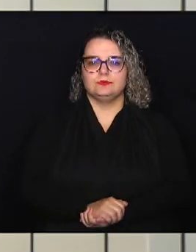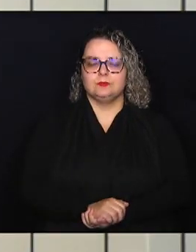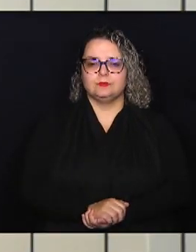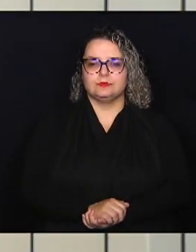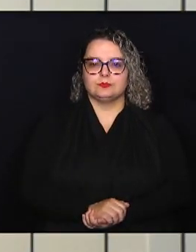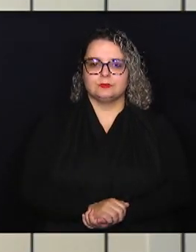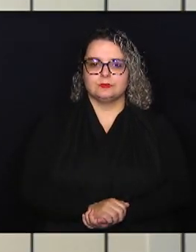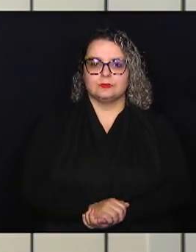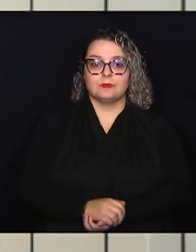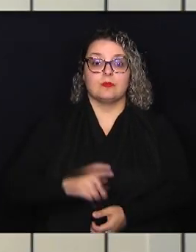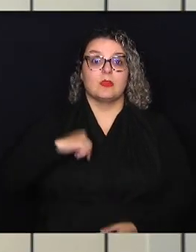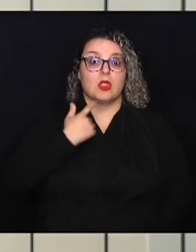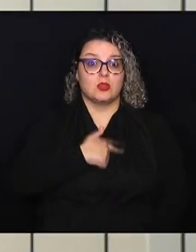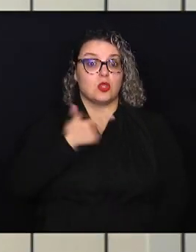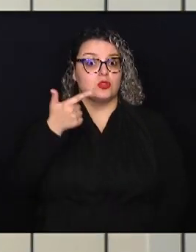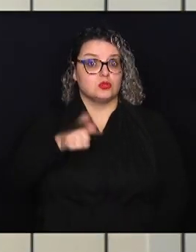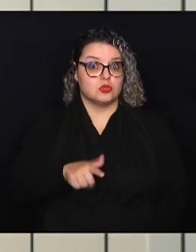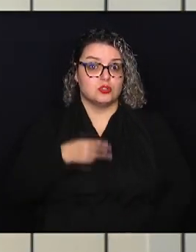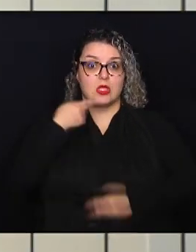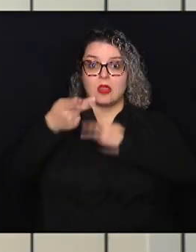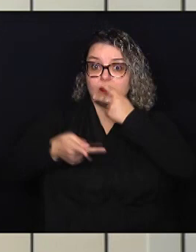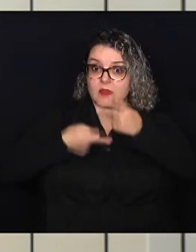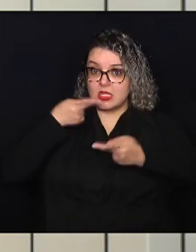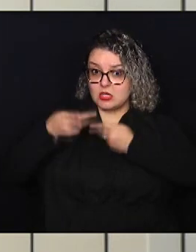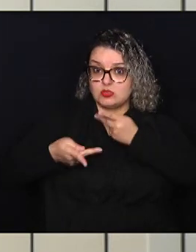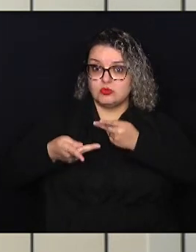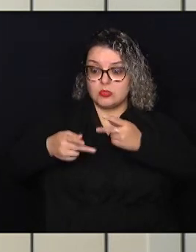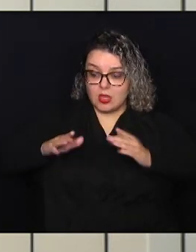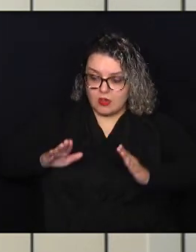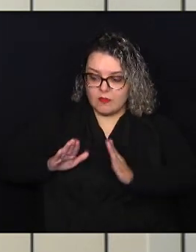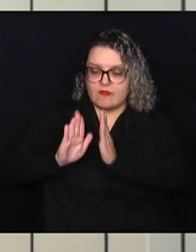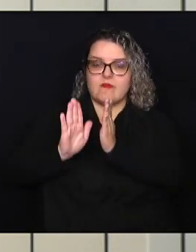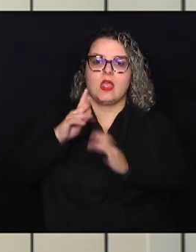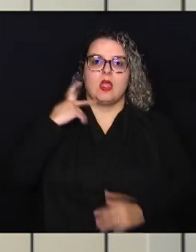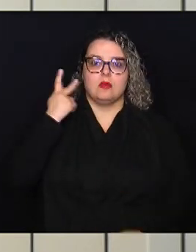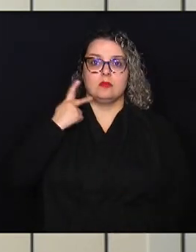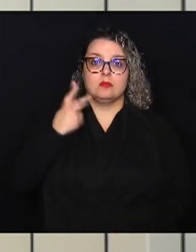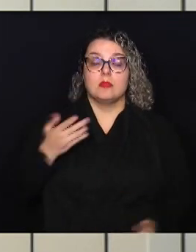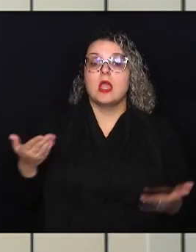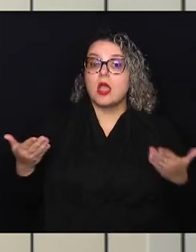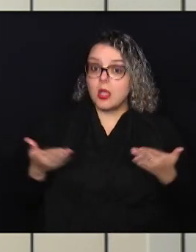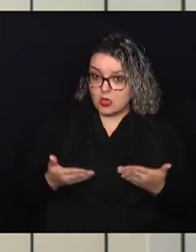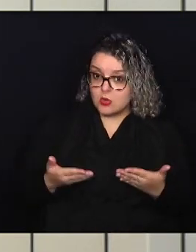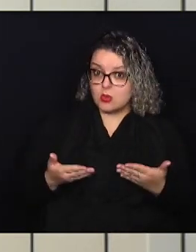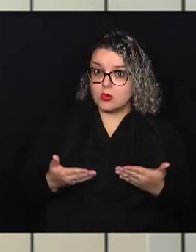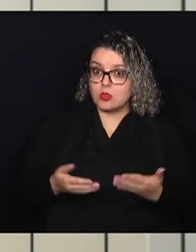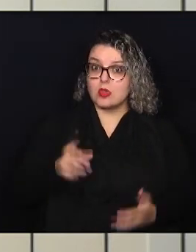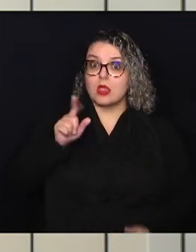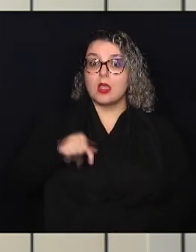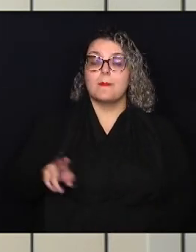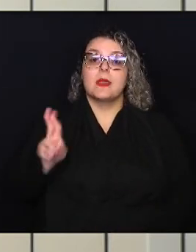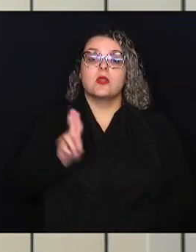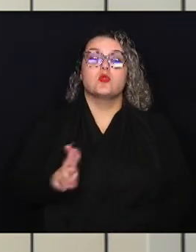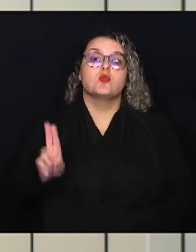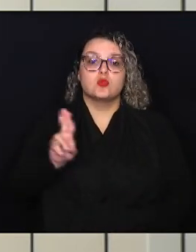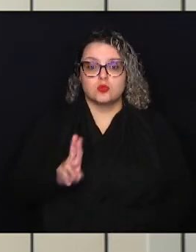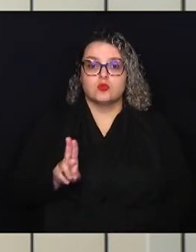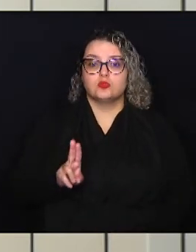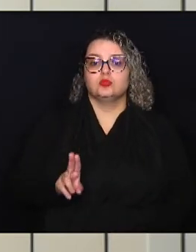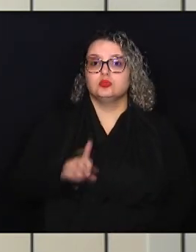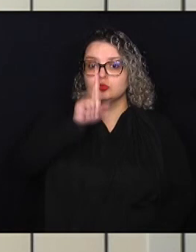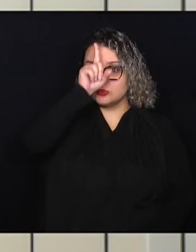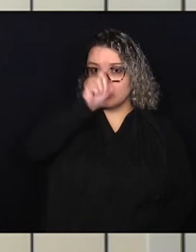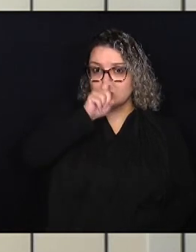E a gente continua falando aqui sobre frente parlamentar, mas agora é pela implantação do Hospital